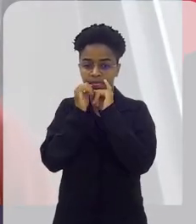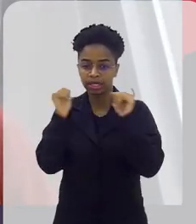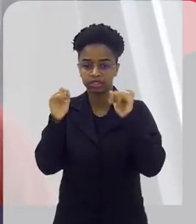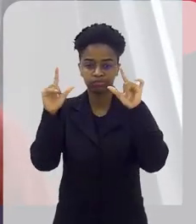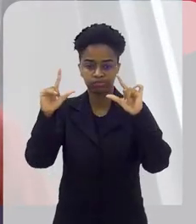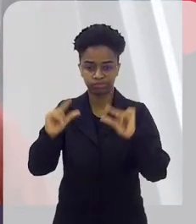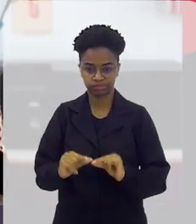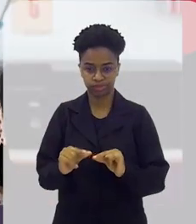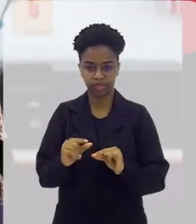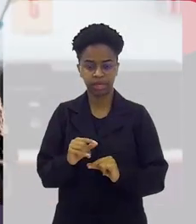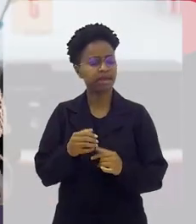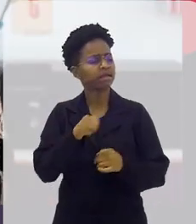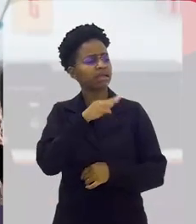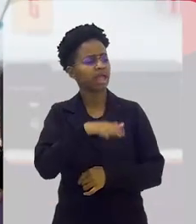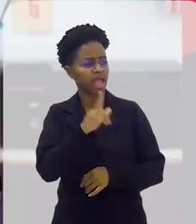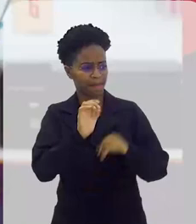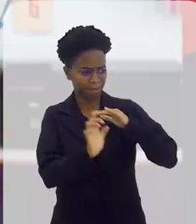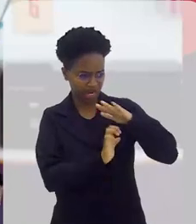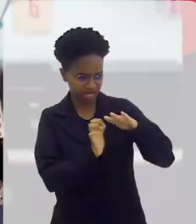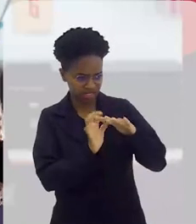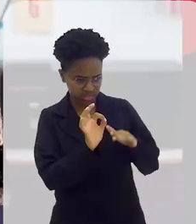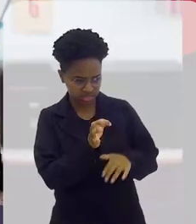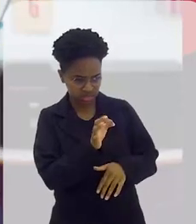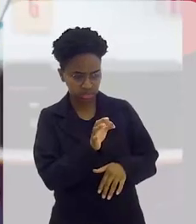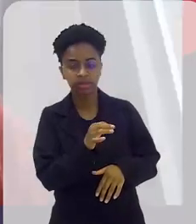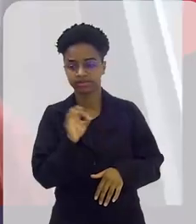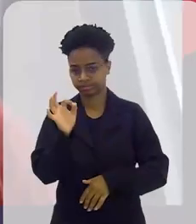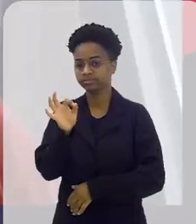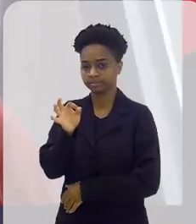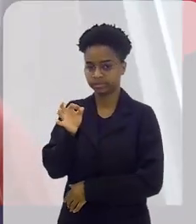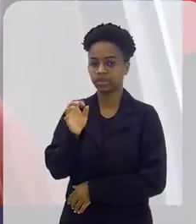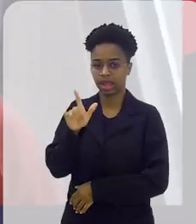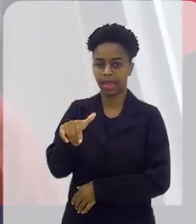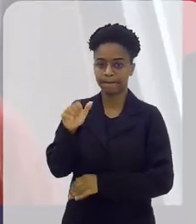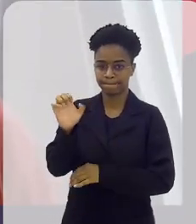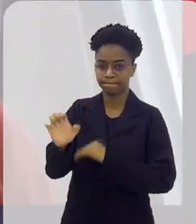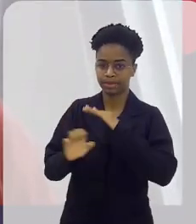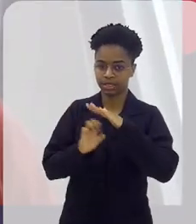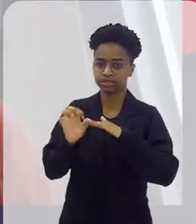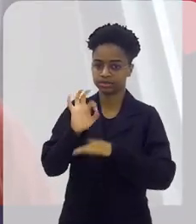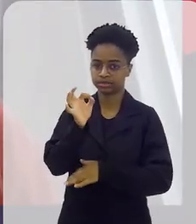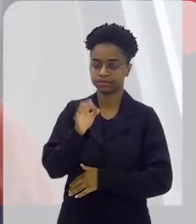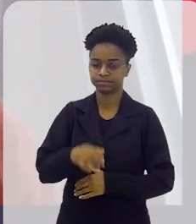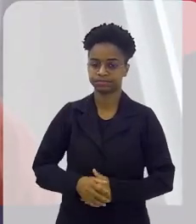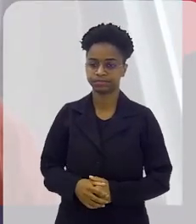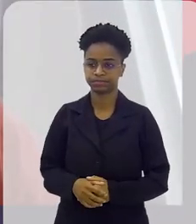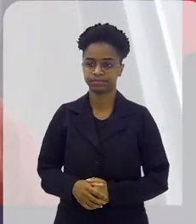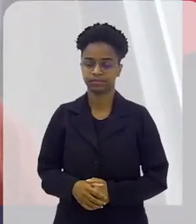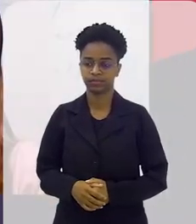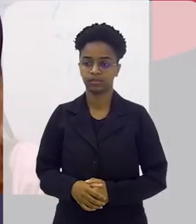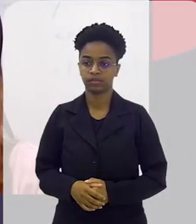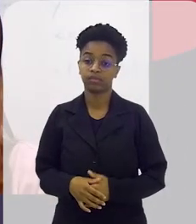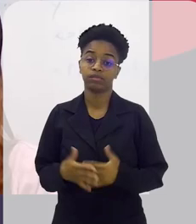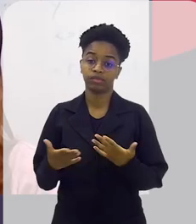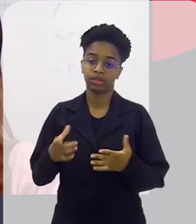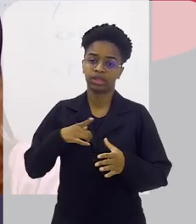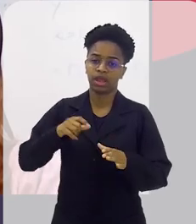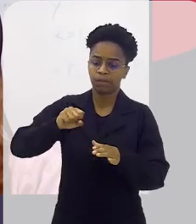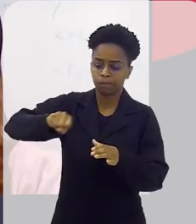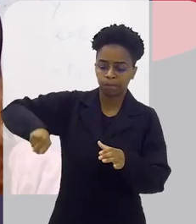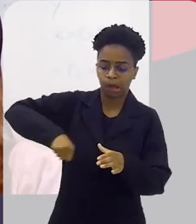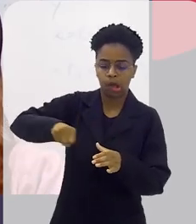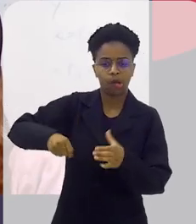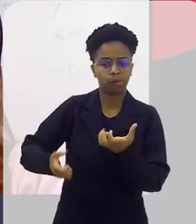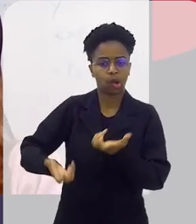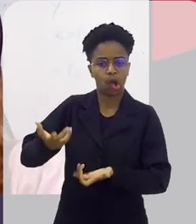consumo. Ele, que você fala, é a startup, né? A Musa Fiber. A a Musa Fiber, correto. Além dessa questão do